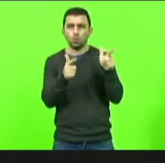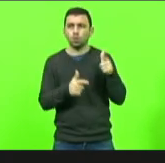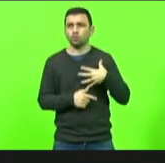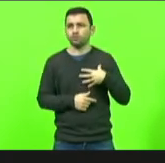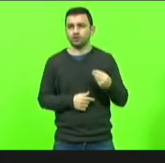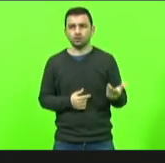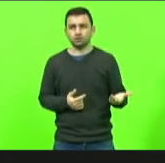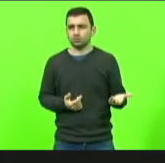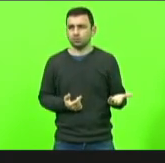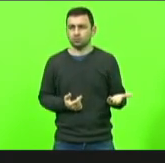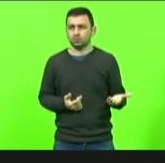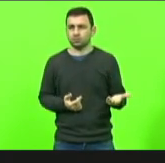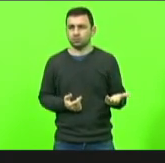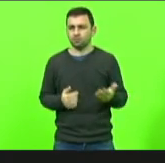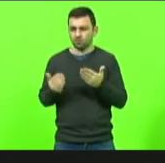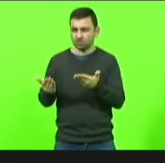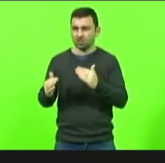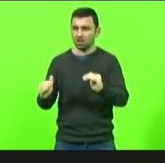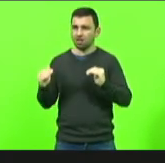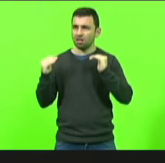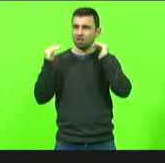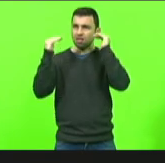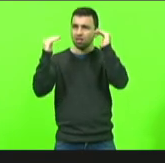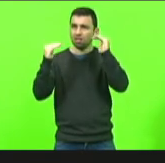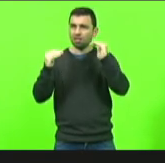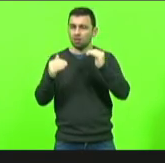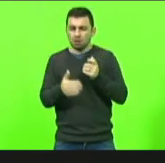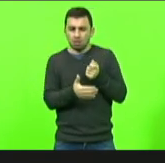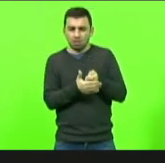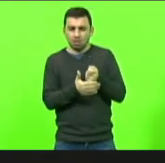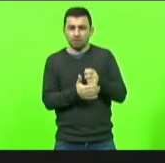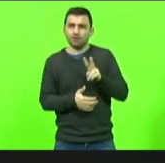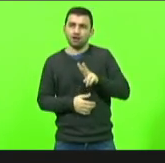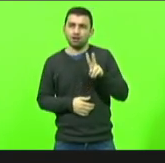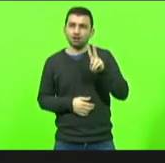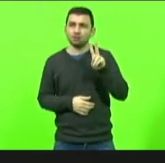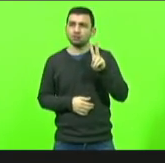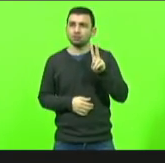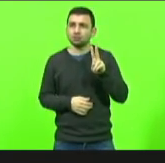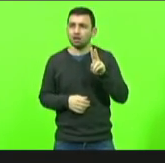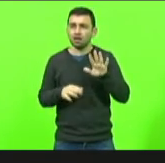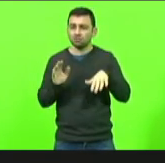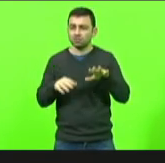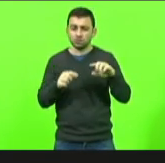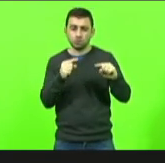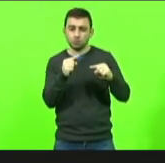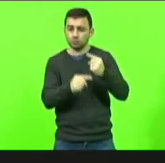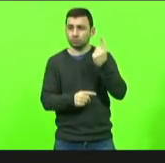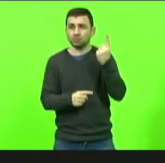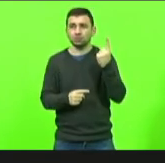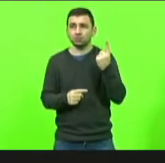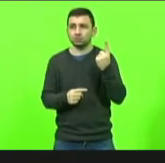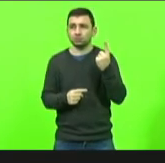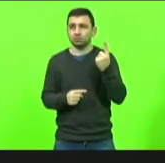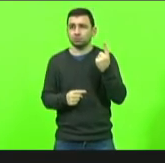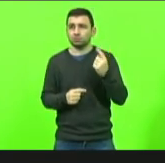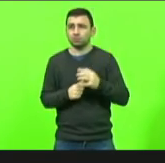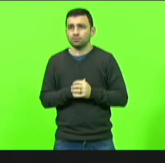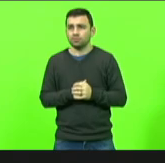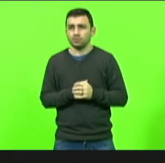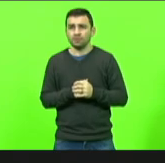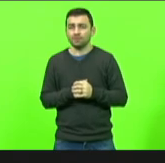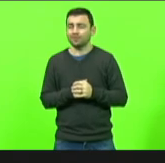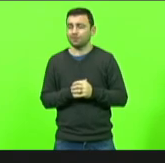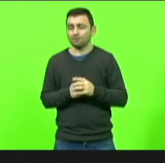usar da sua autoridade para impor aos outros valores que talvez não sejam compartilhados por eles não faça